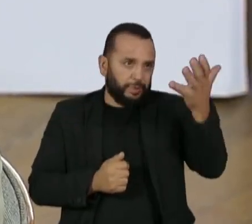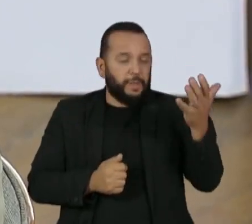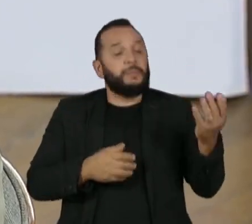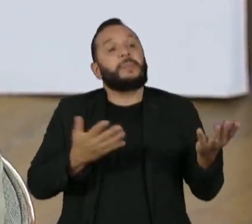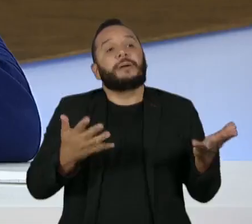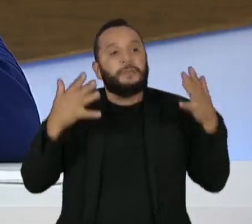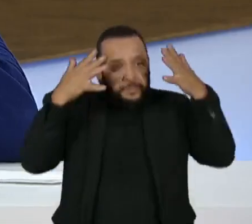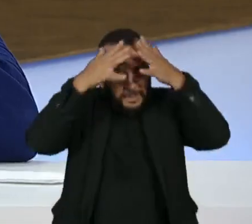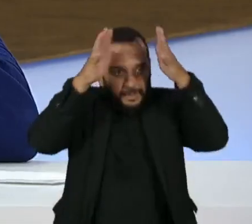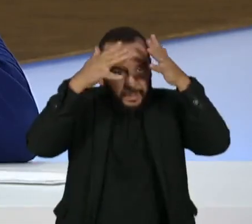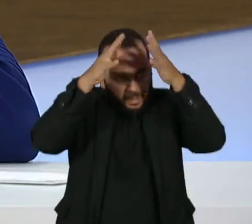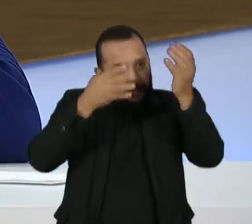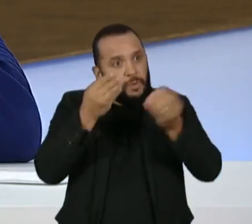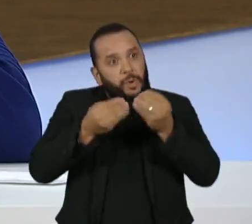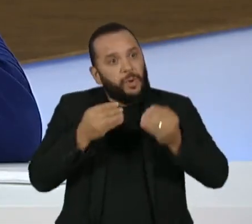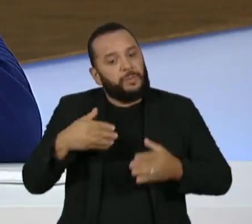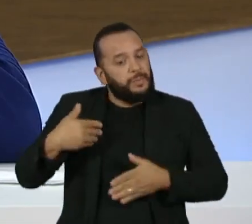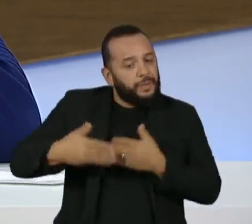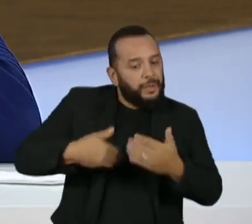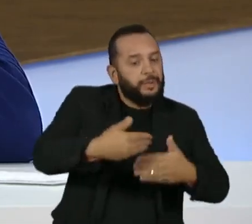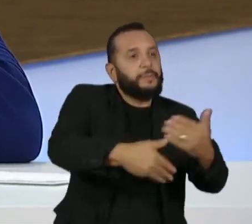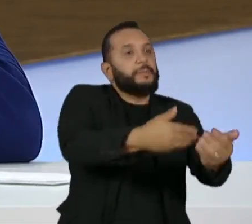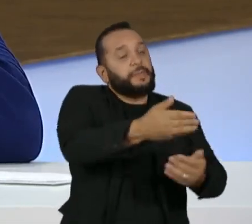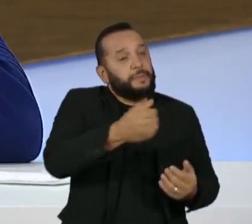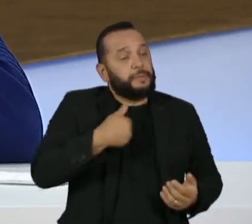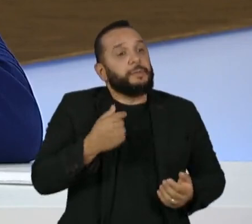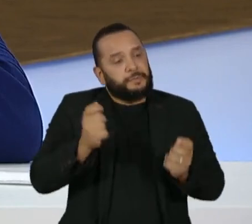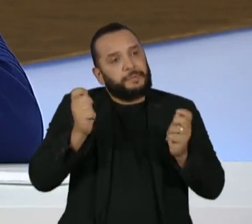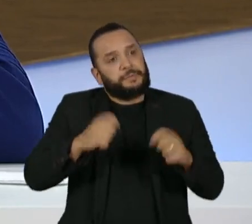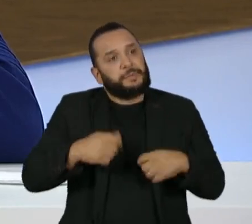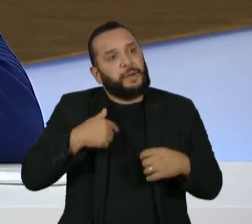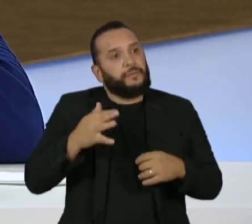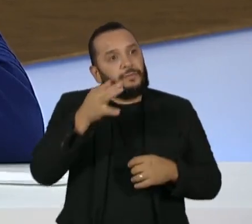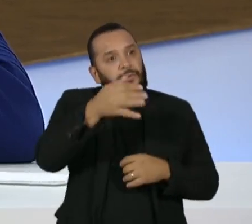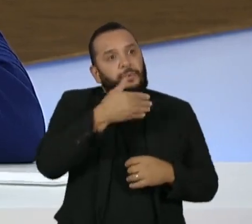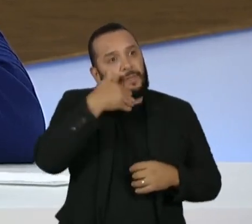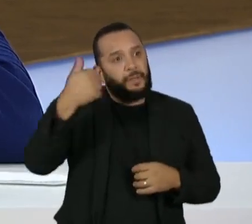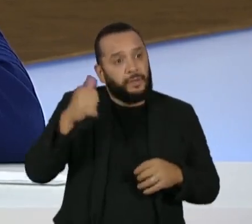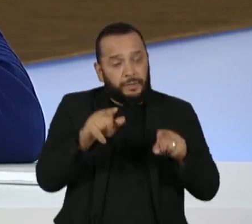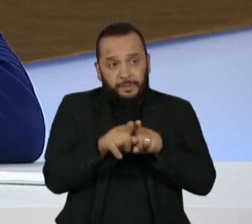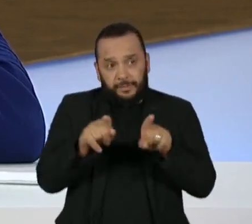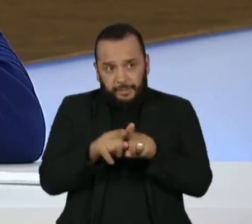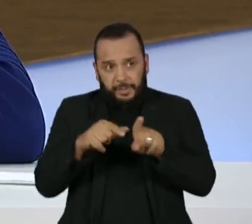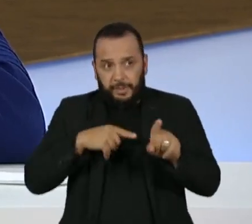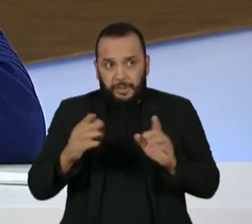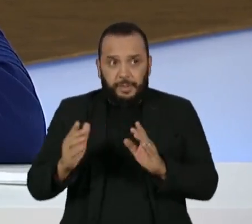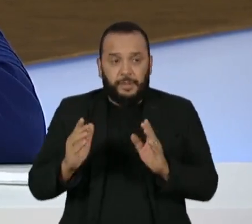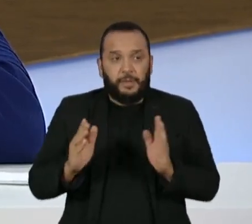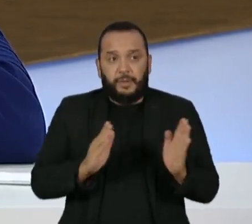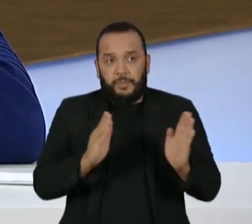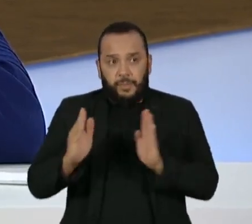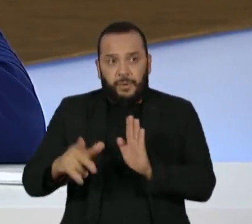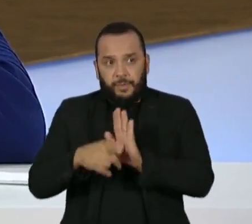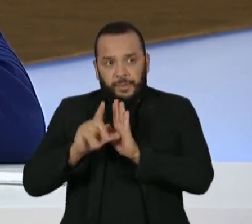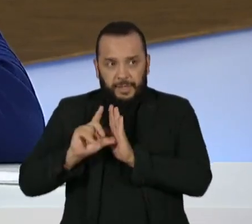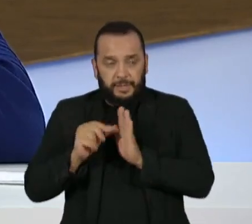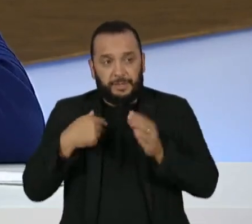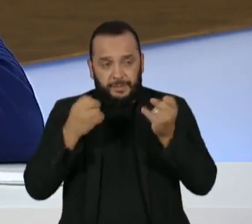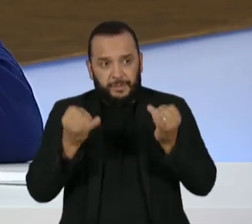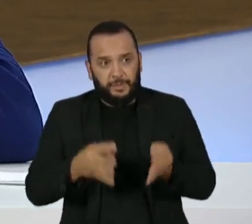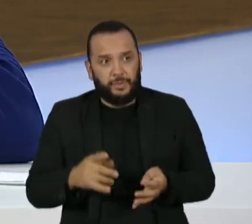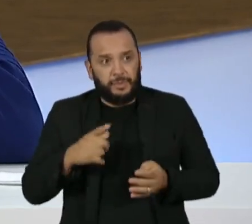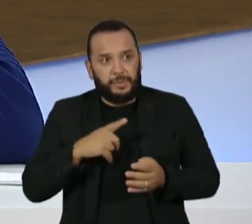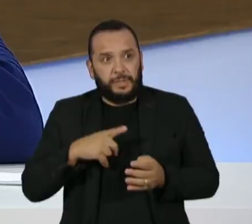tem, se algum, para escapar desse destino, principalmente pegando o gancho do bloco anterior, o senhor comentou que não tem até uma bancada